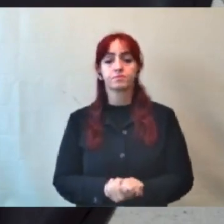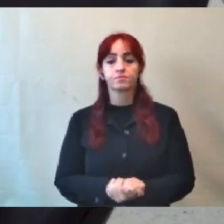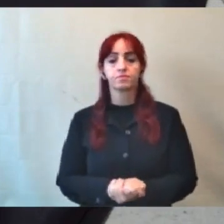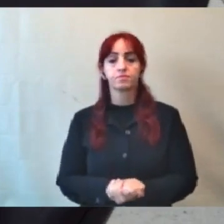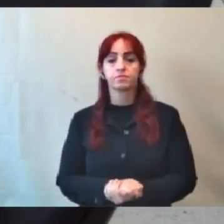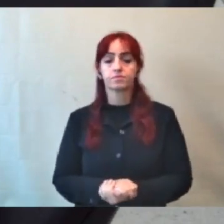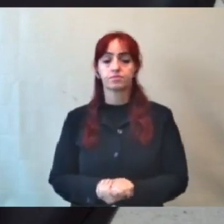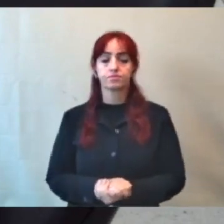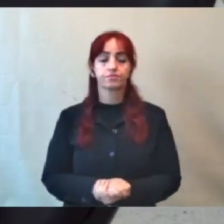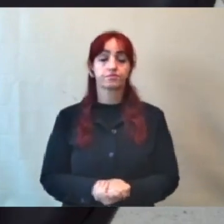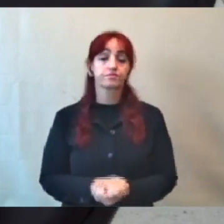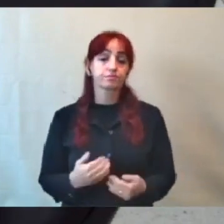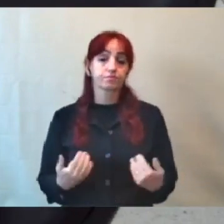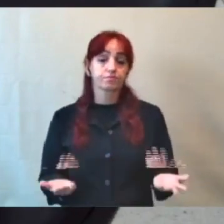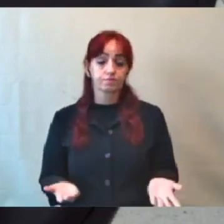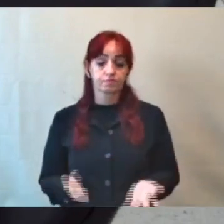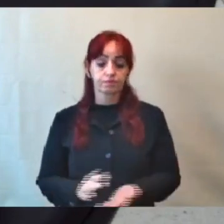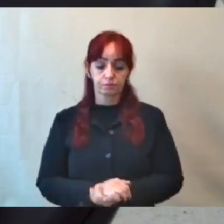Presidente,